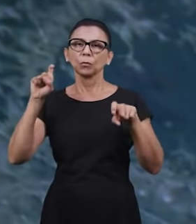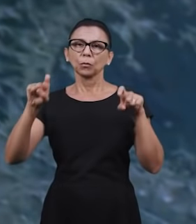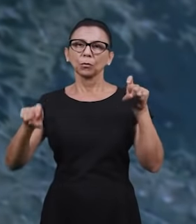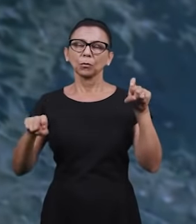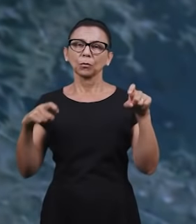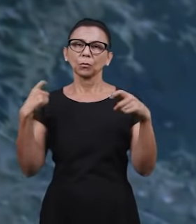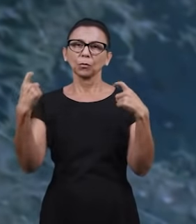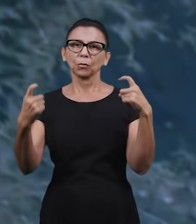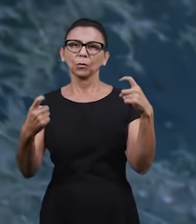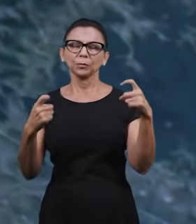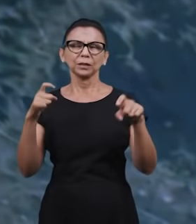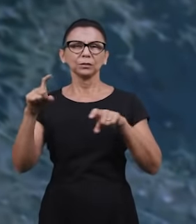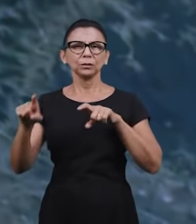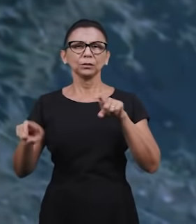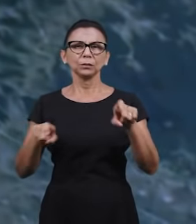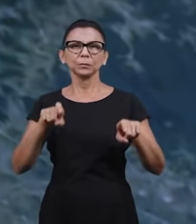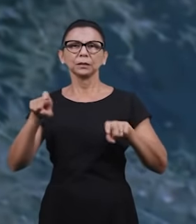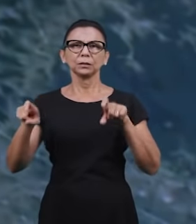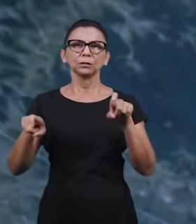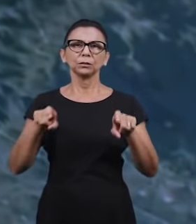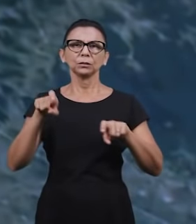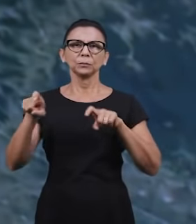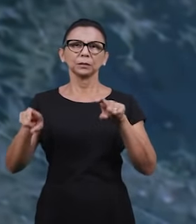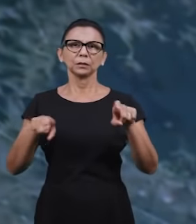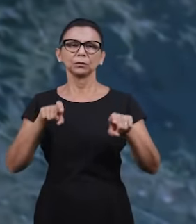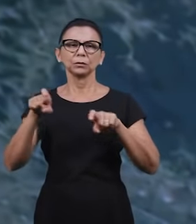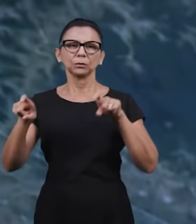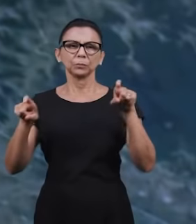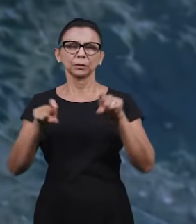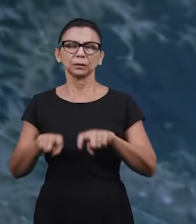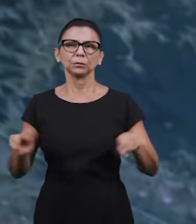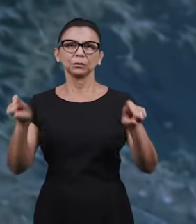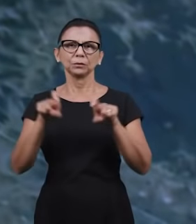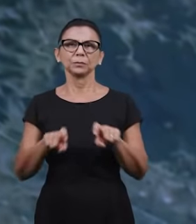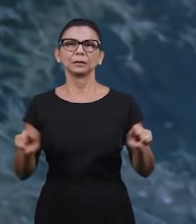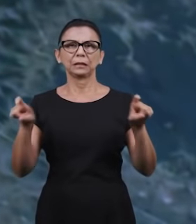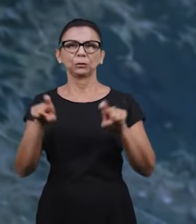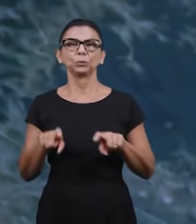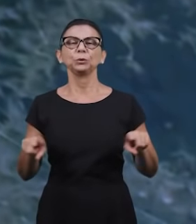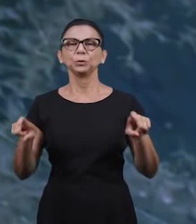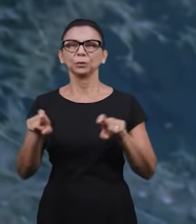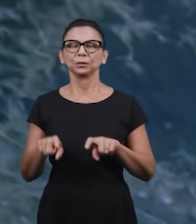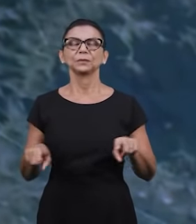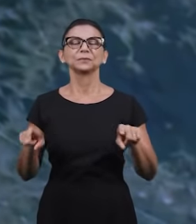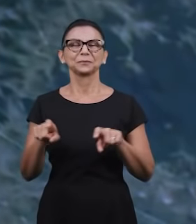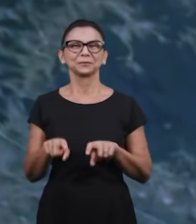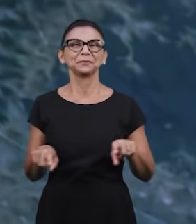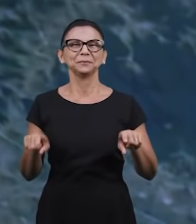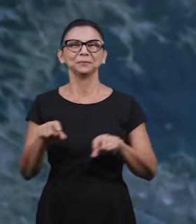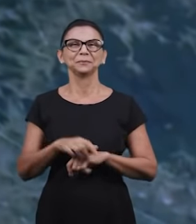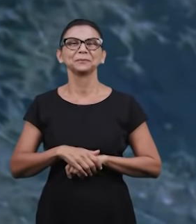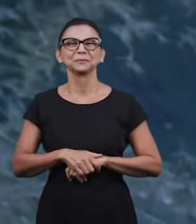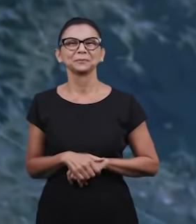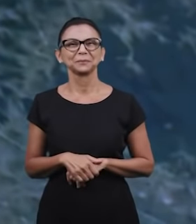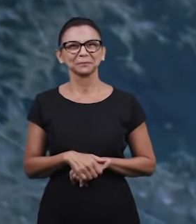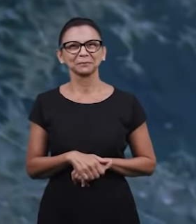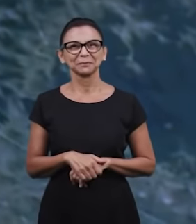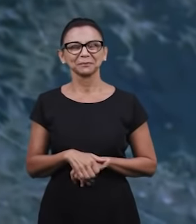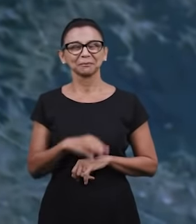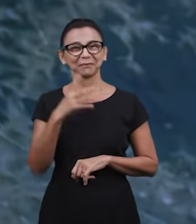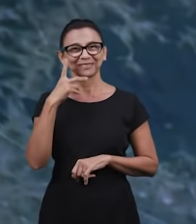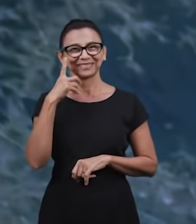à questão das respostas às perguntas que são feitas para a Escola Bíblica Dominical. O que é notável também